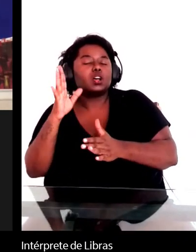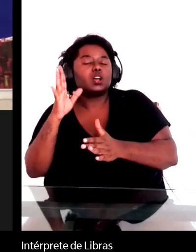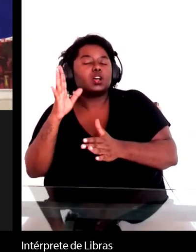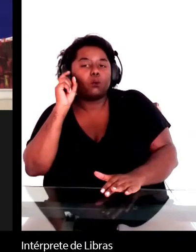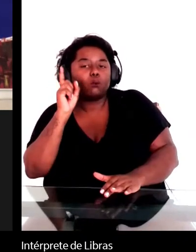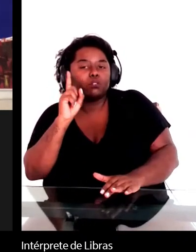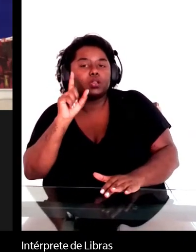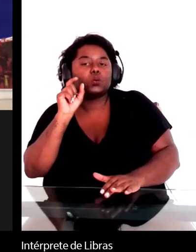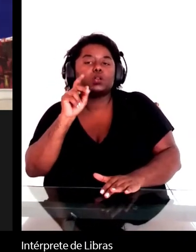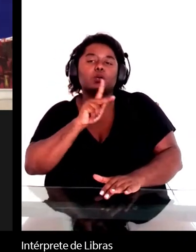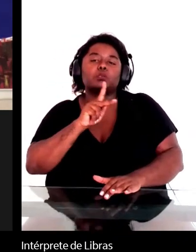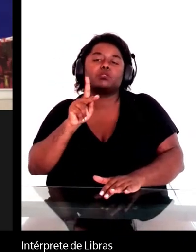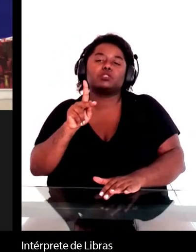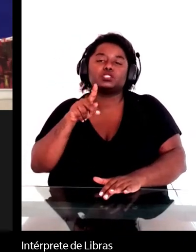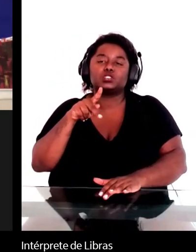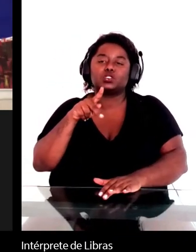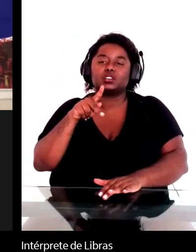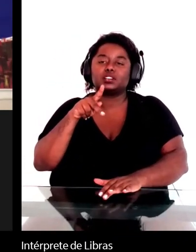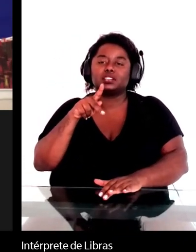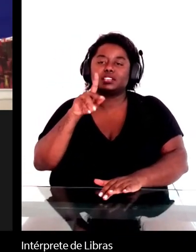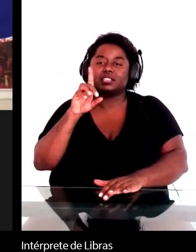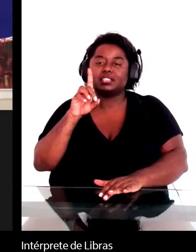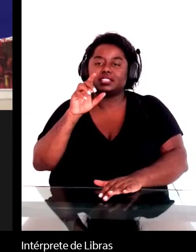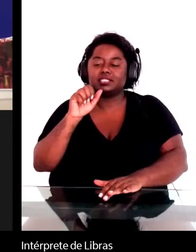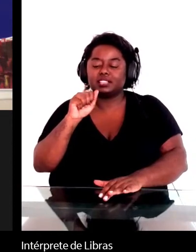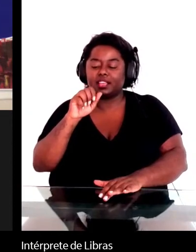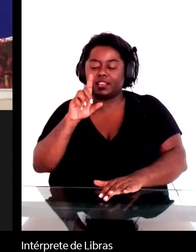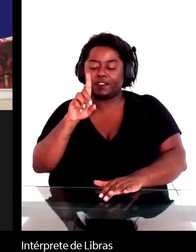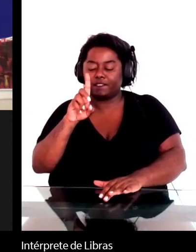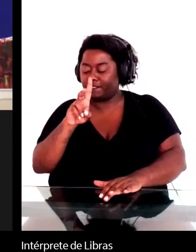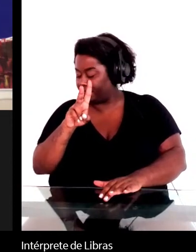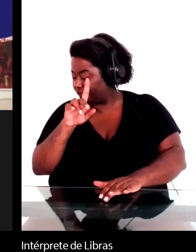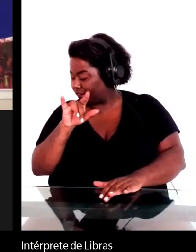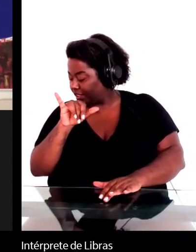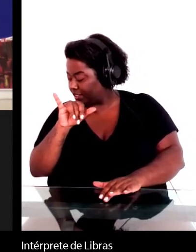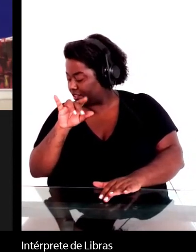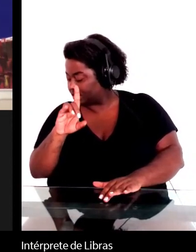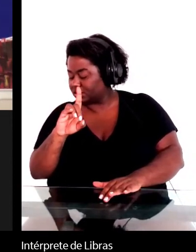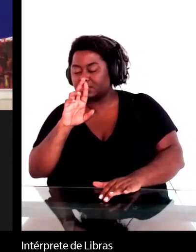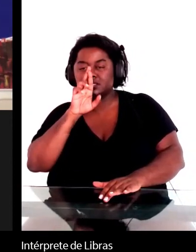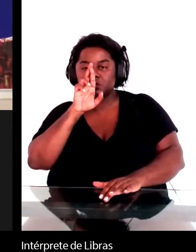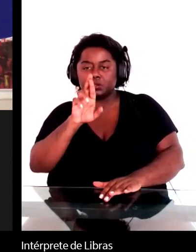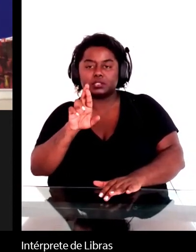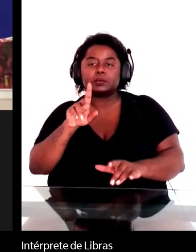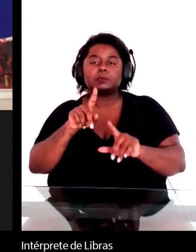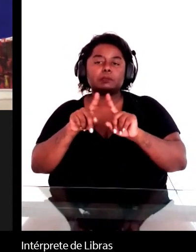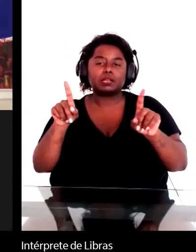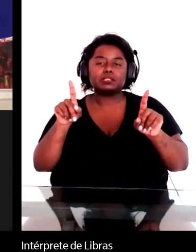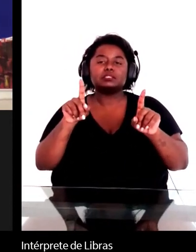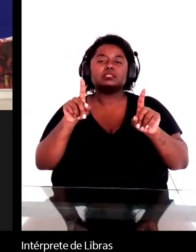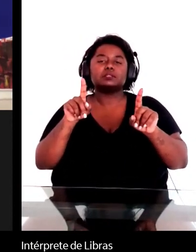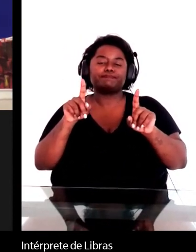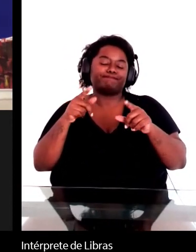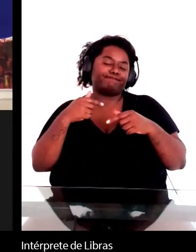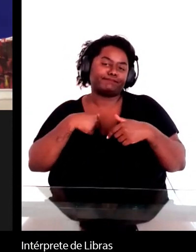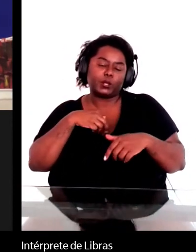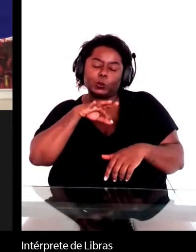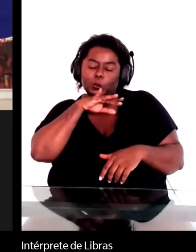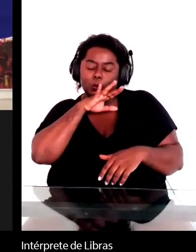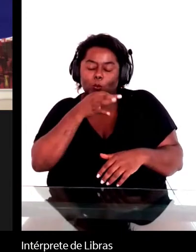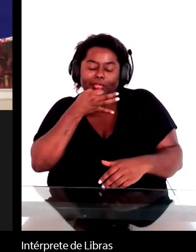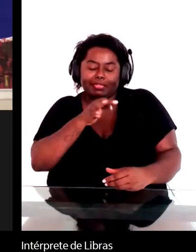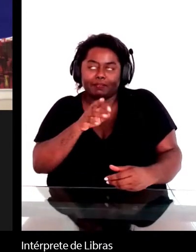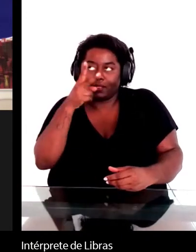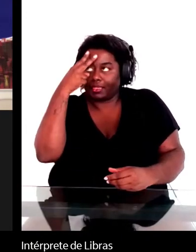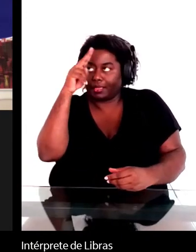o que o professor David disse bem eu sou péssima para lembrar de